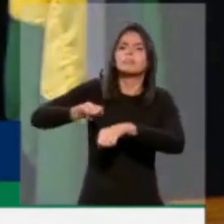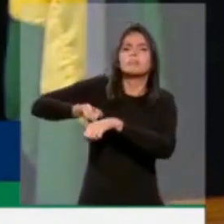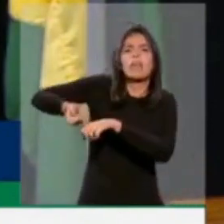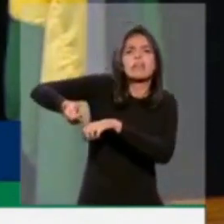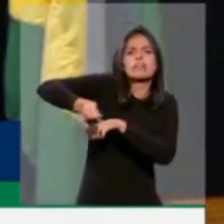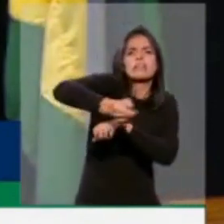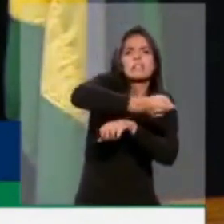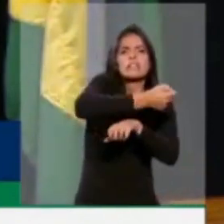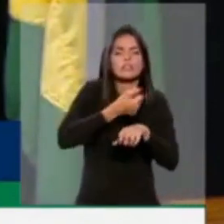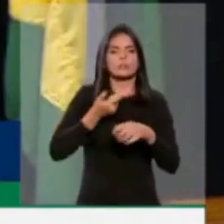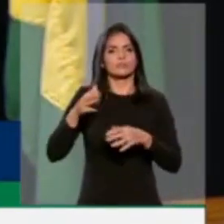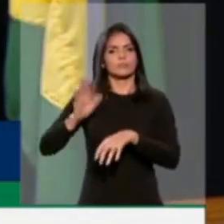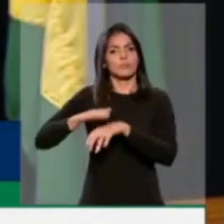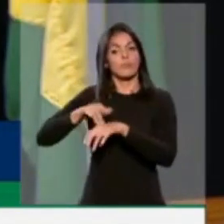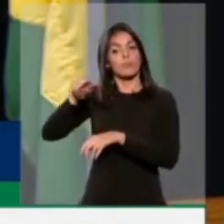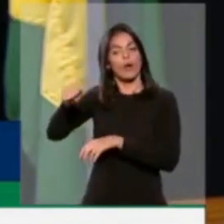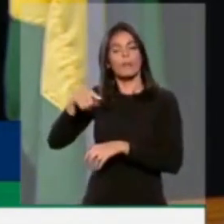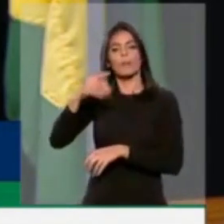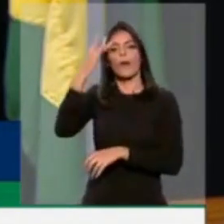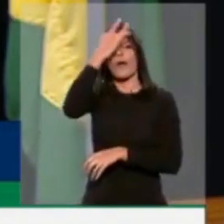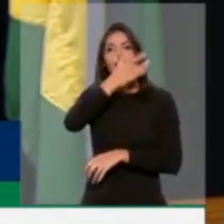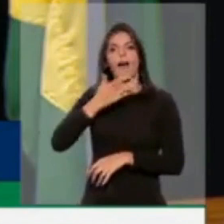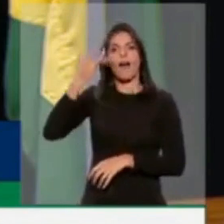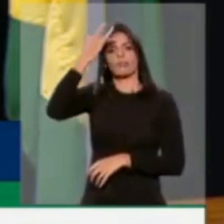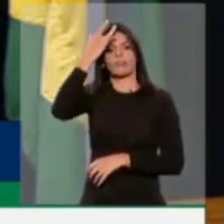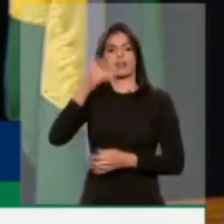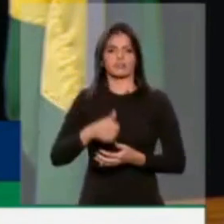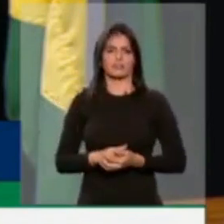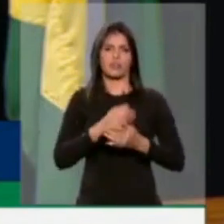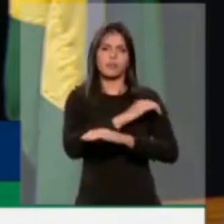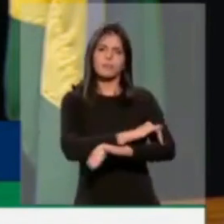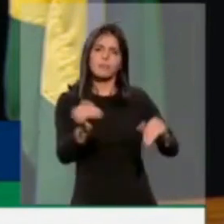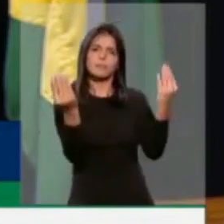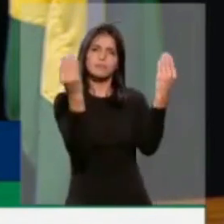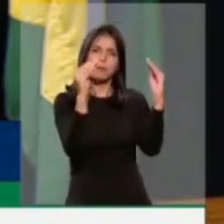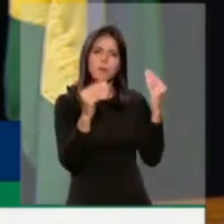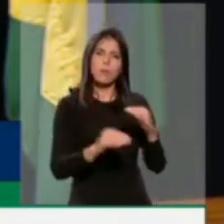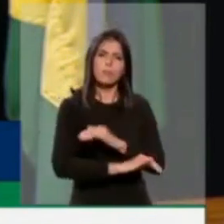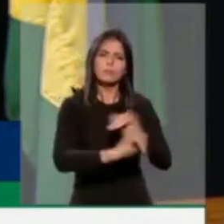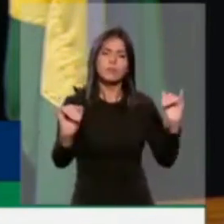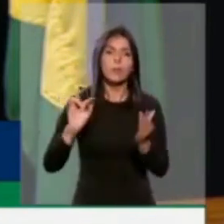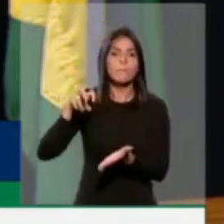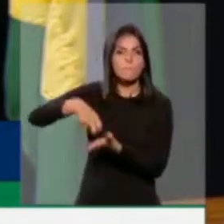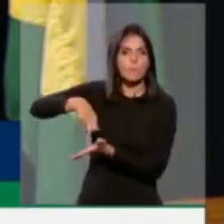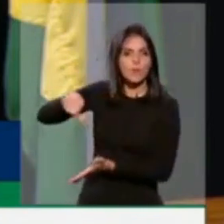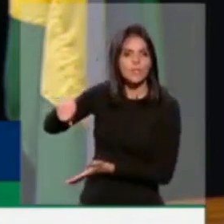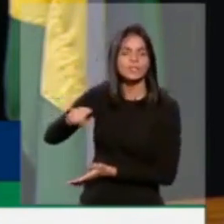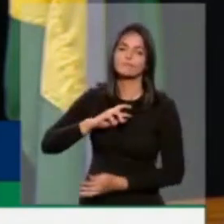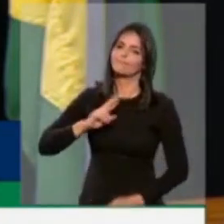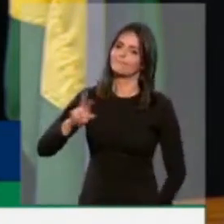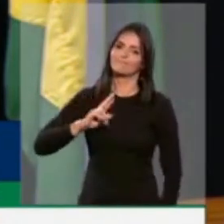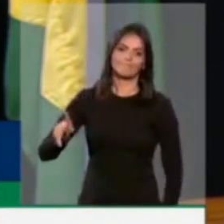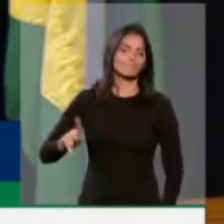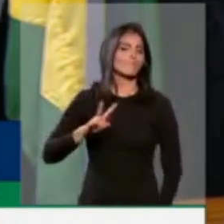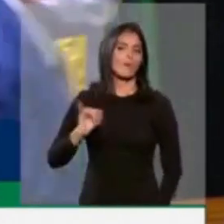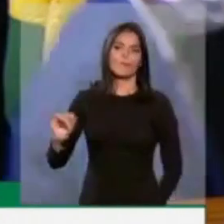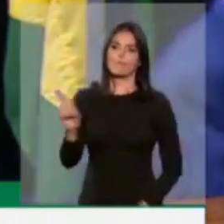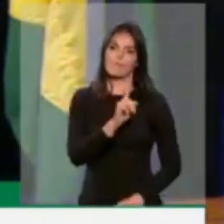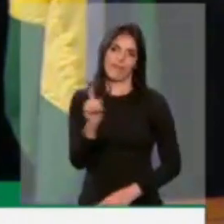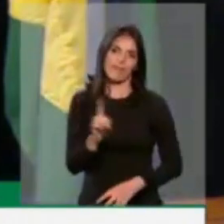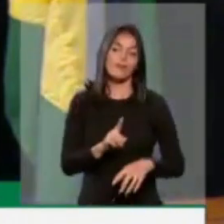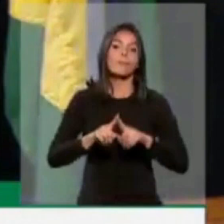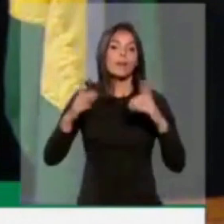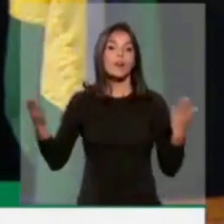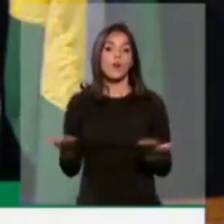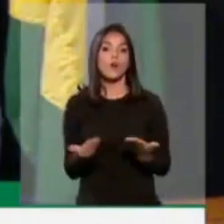feita por Haddad. Esse tipo de propagação de fake news não será punida, mas sim aqueles de que hoje estão